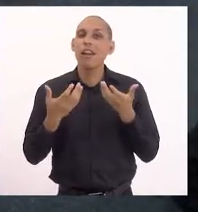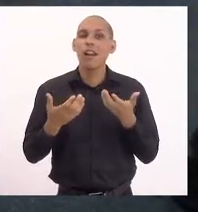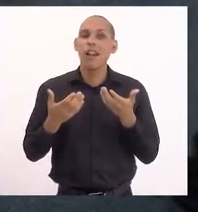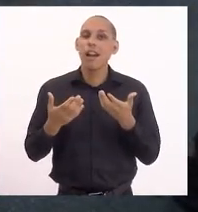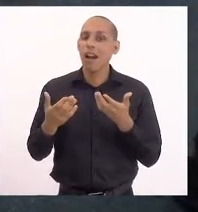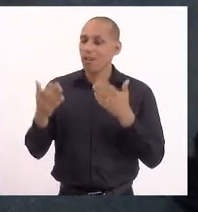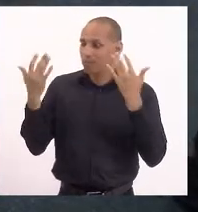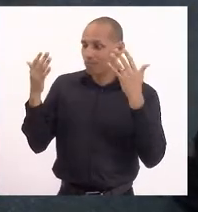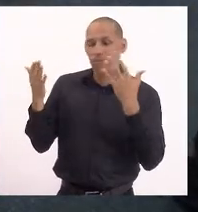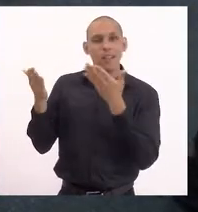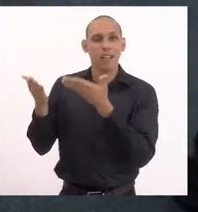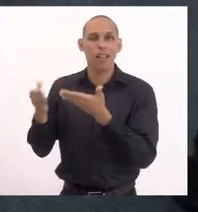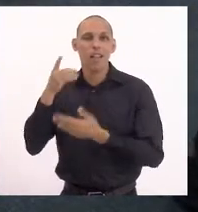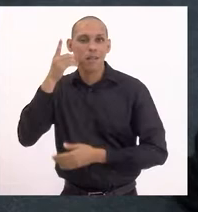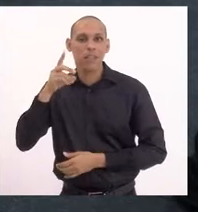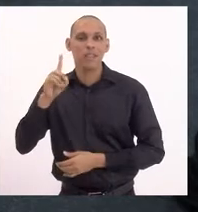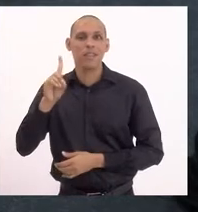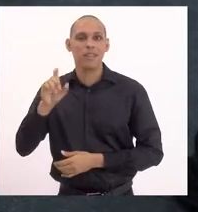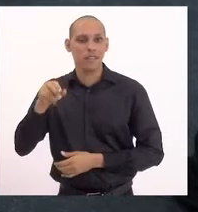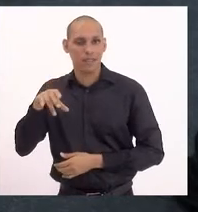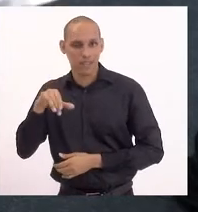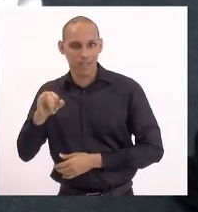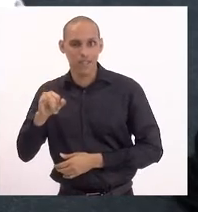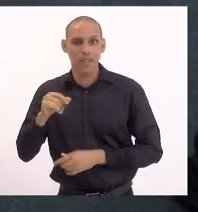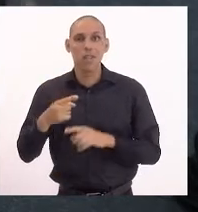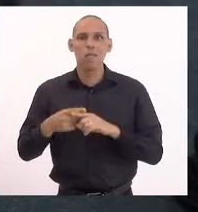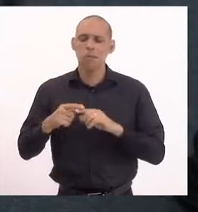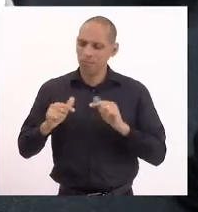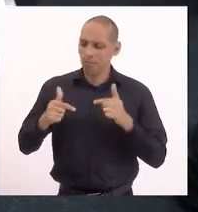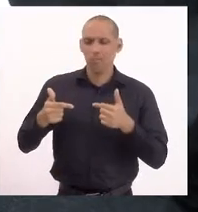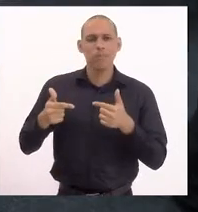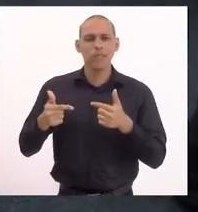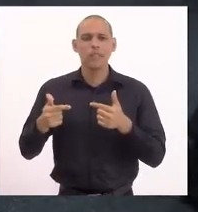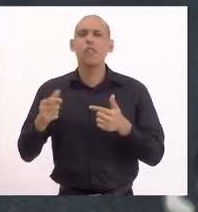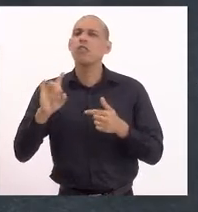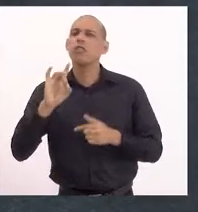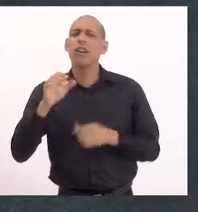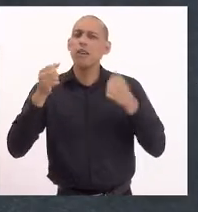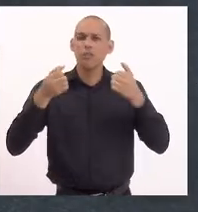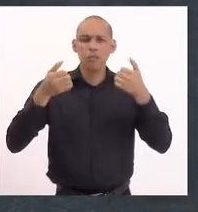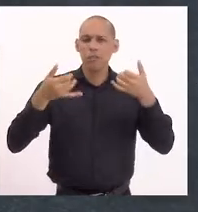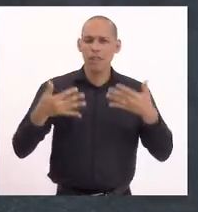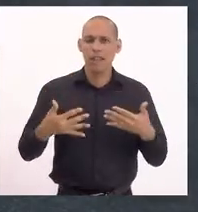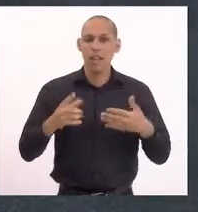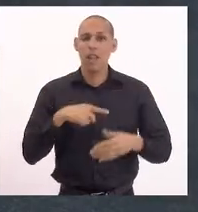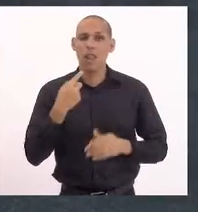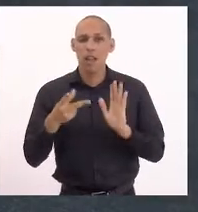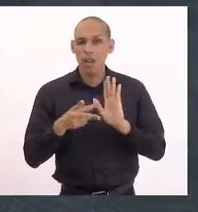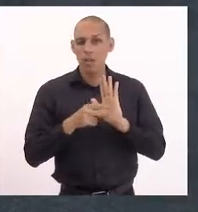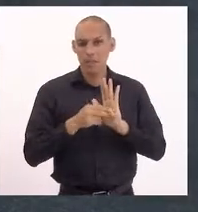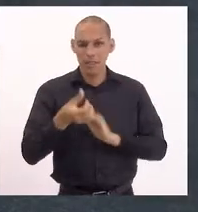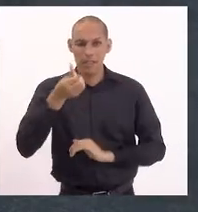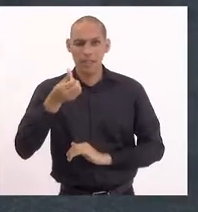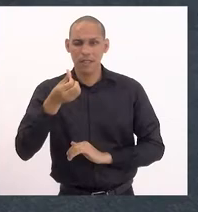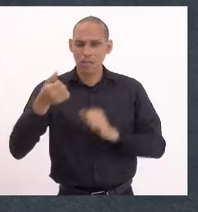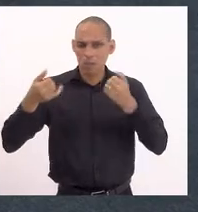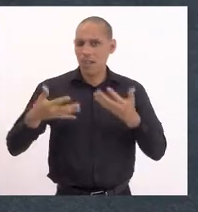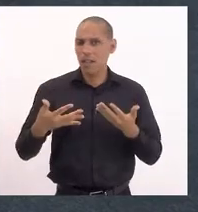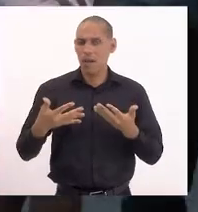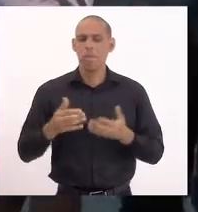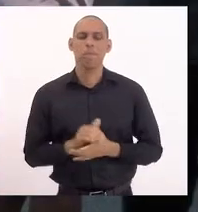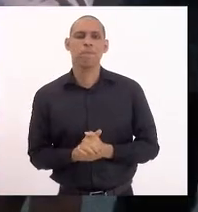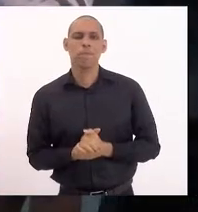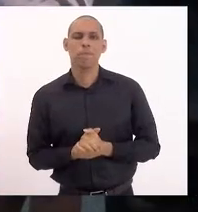deputada Dani Monteiro pela iniciativa, só para explicar a natureza da nossa emenda 6. A